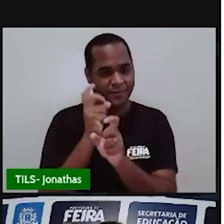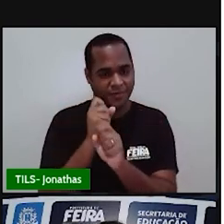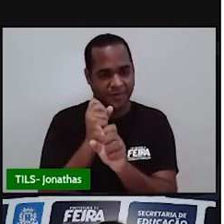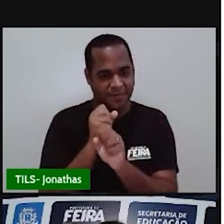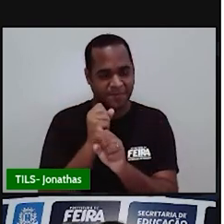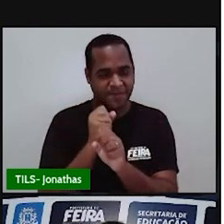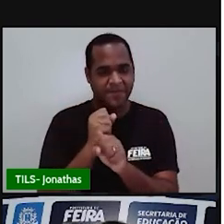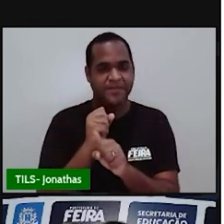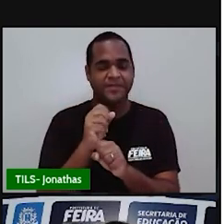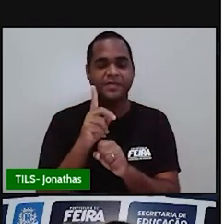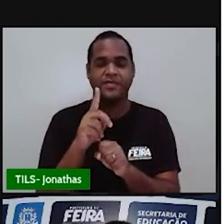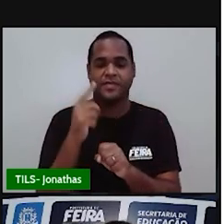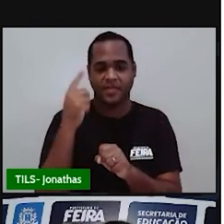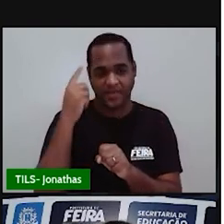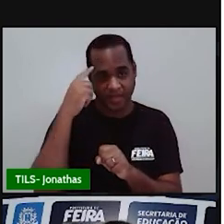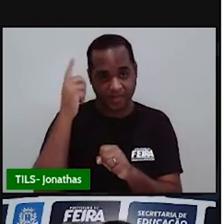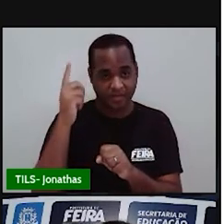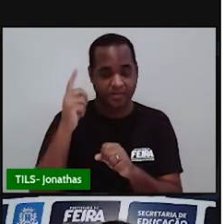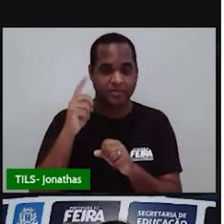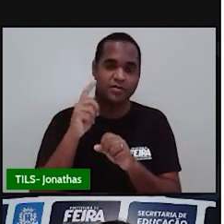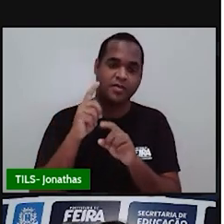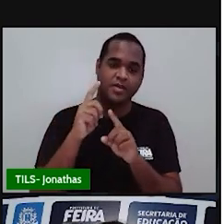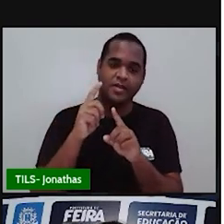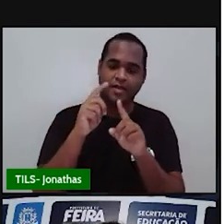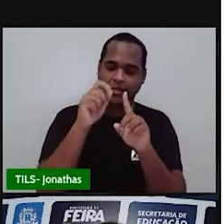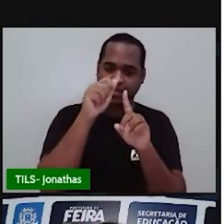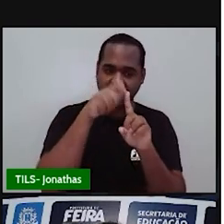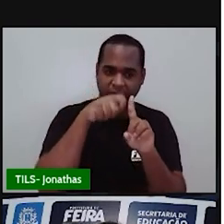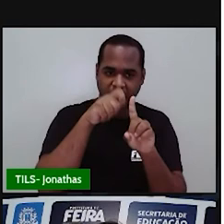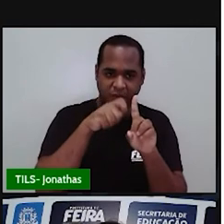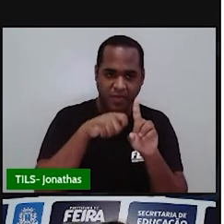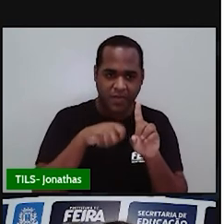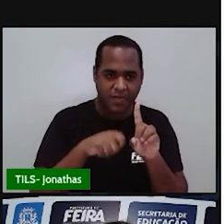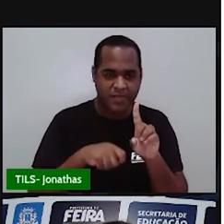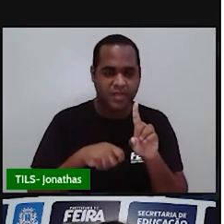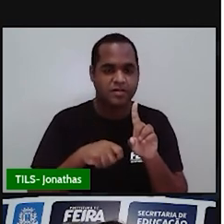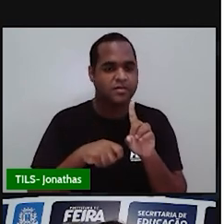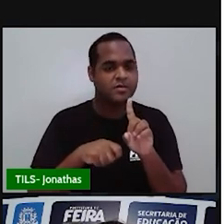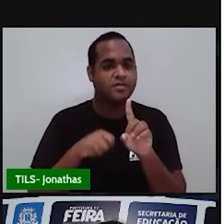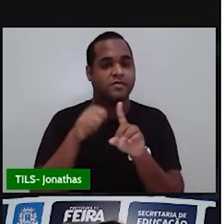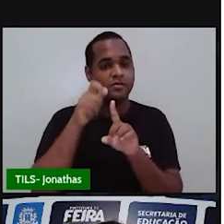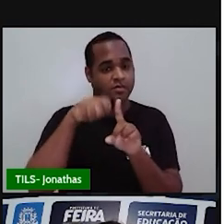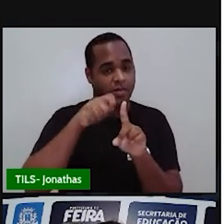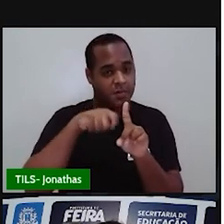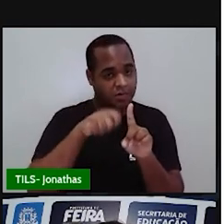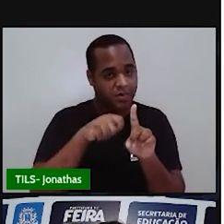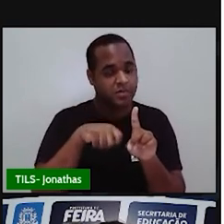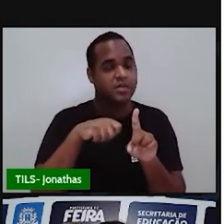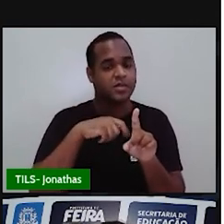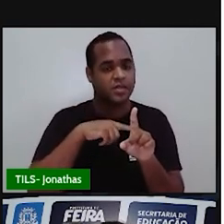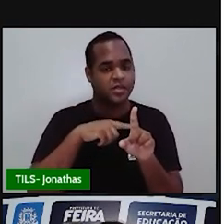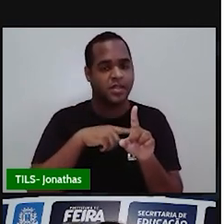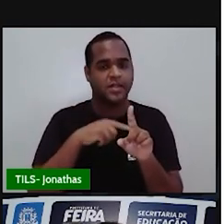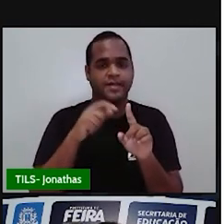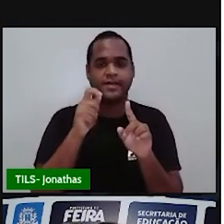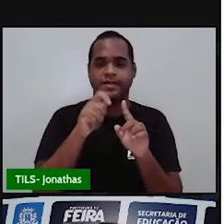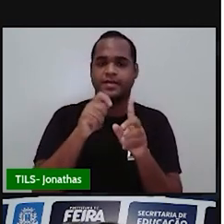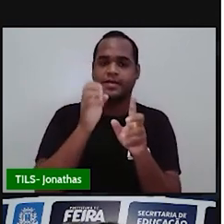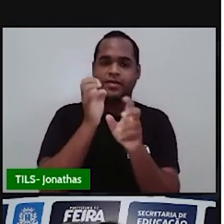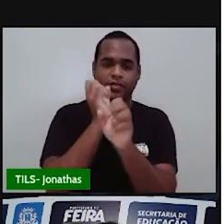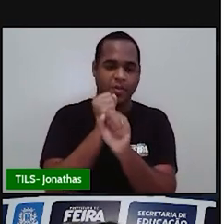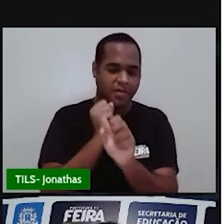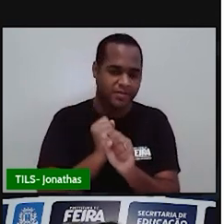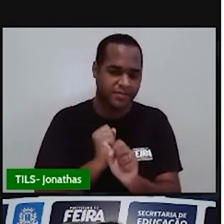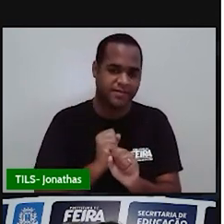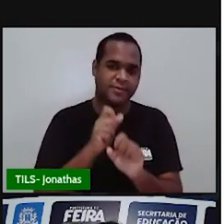Onde você tem ali um monte de meses, tá? Um monte de meses e o consumo de cada